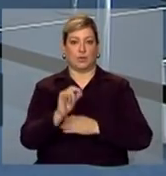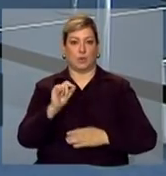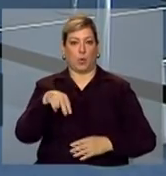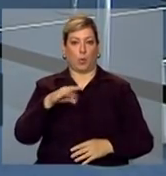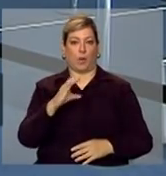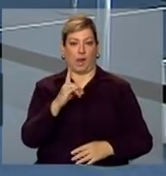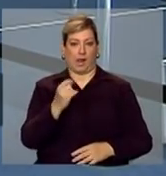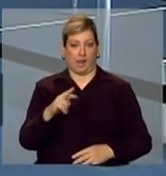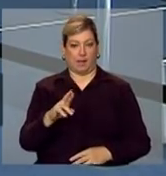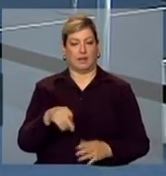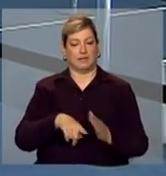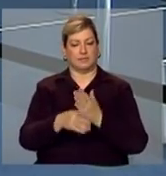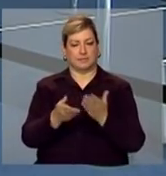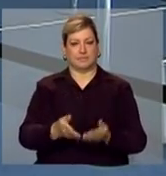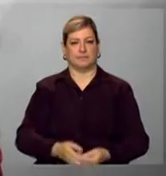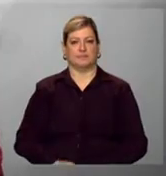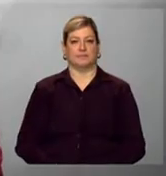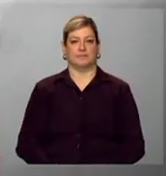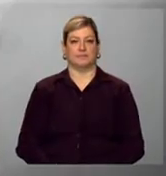nuclear. Malu.